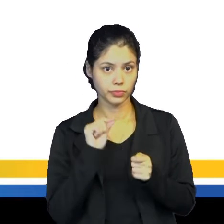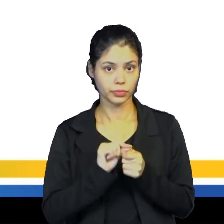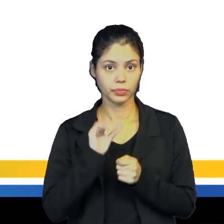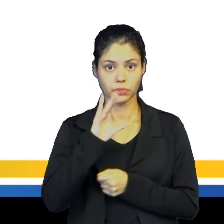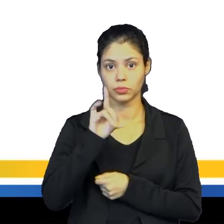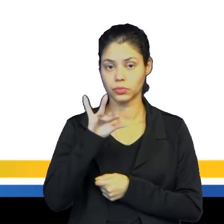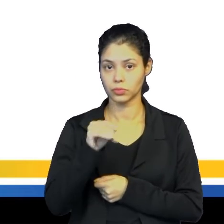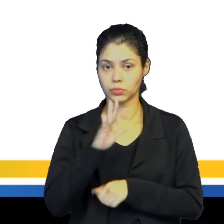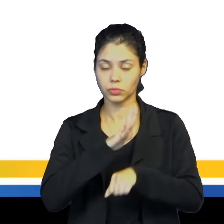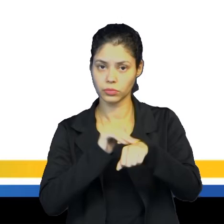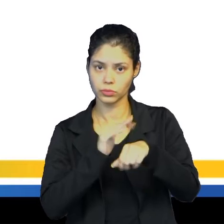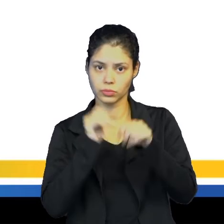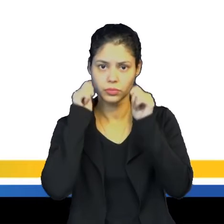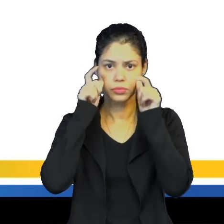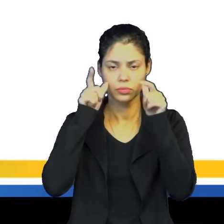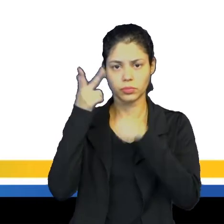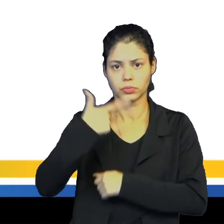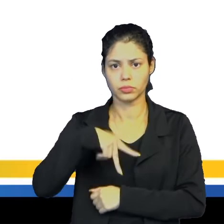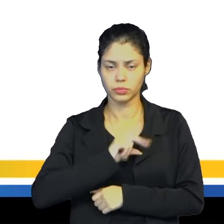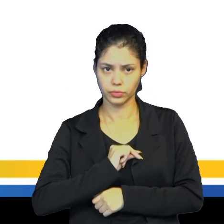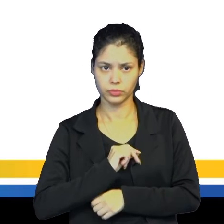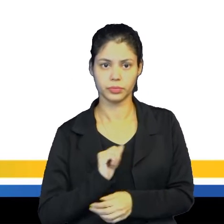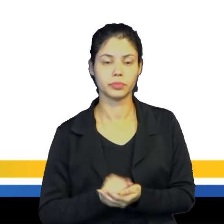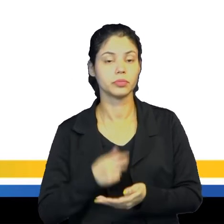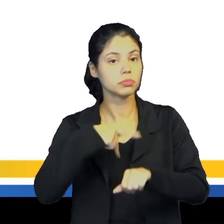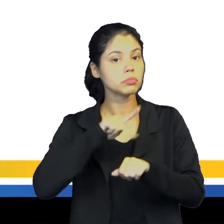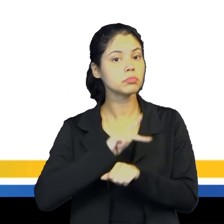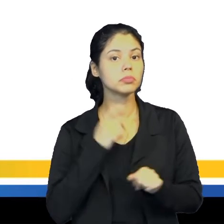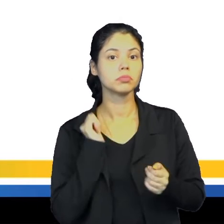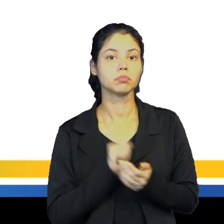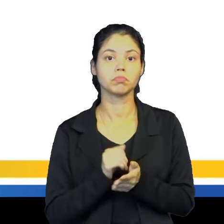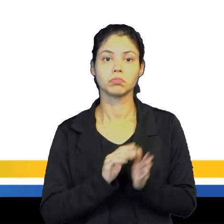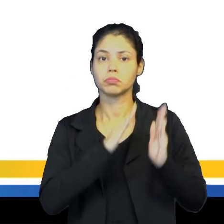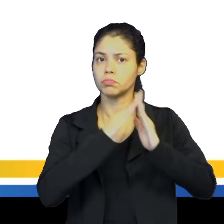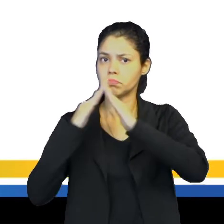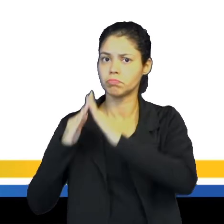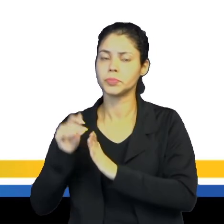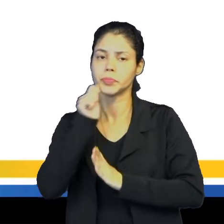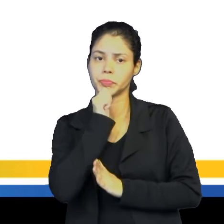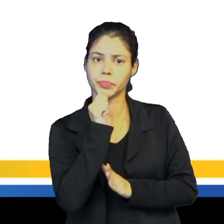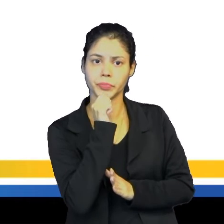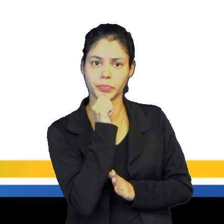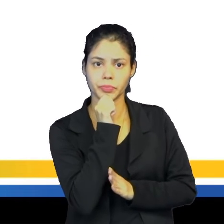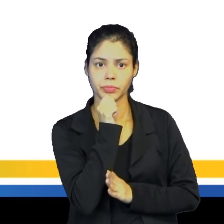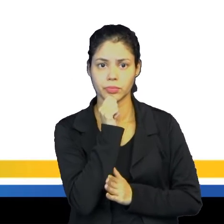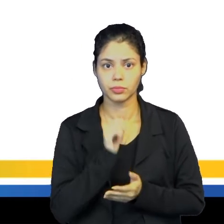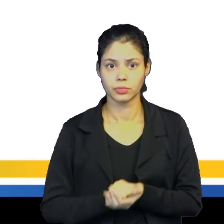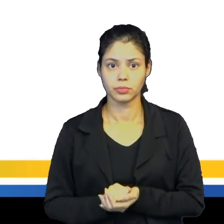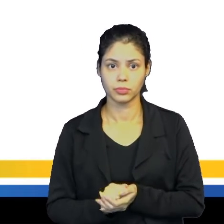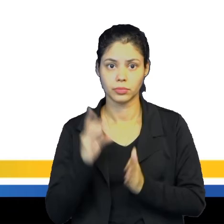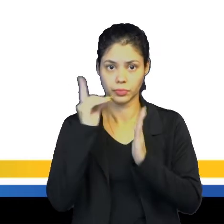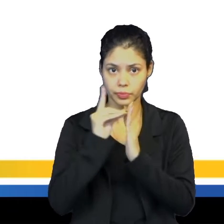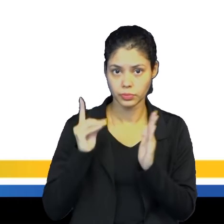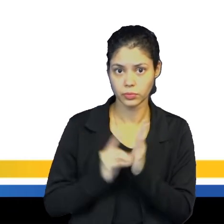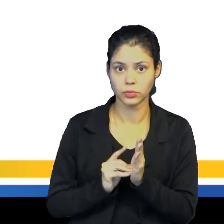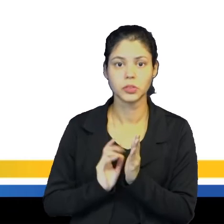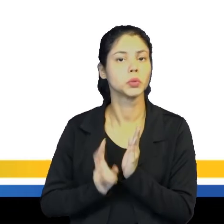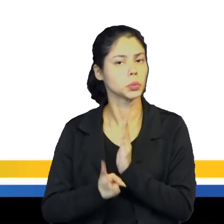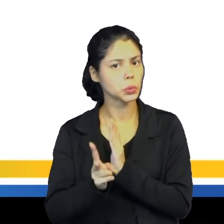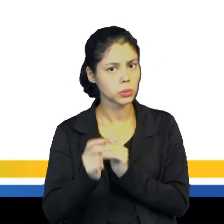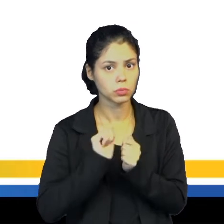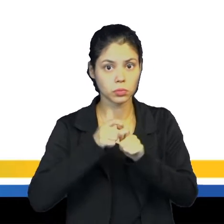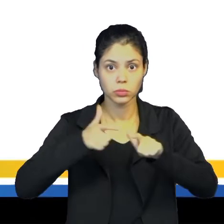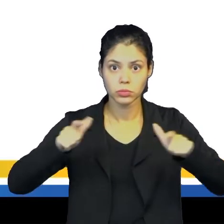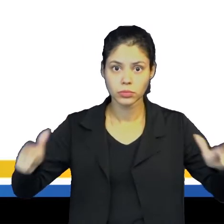expedição de Colombo chamaram a atenção de Portugal, país vizinho que havia décadas dedicado-se à